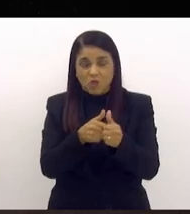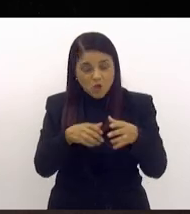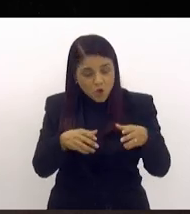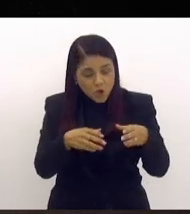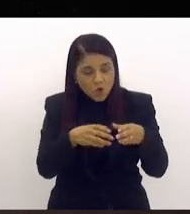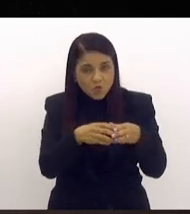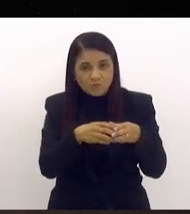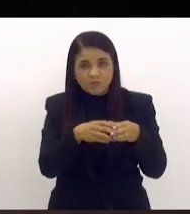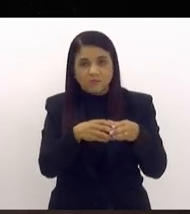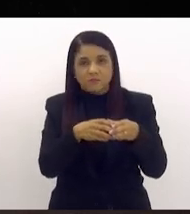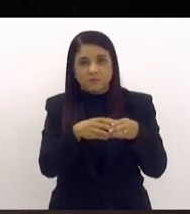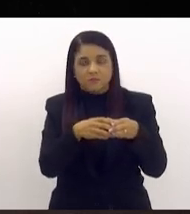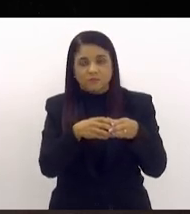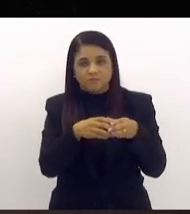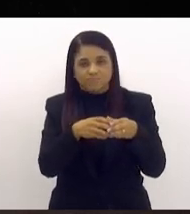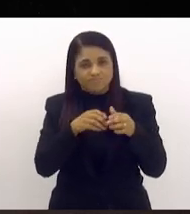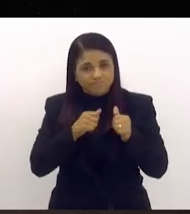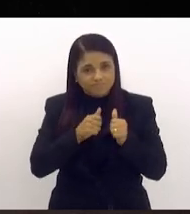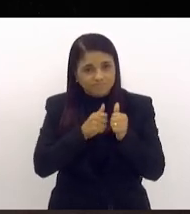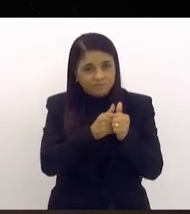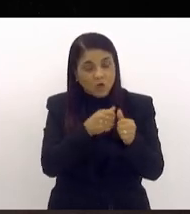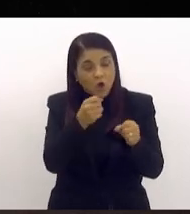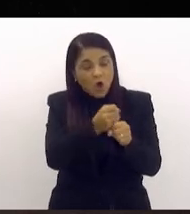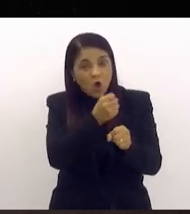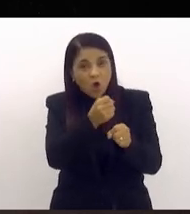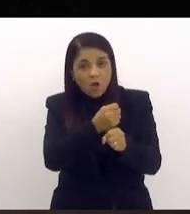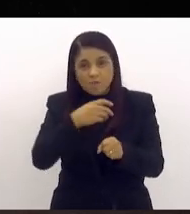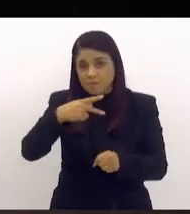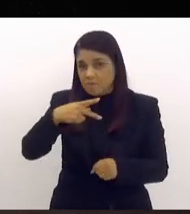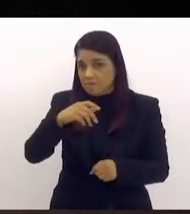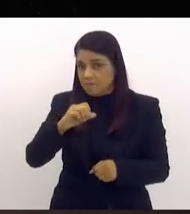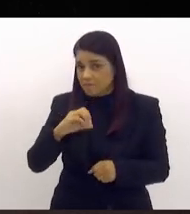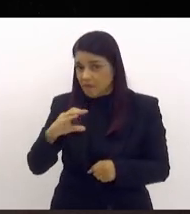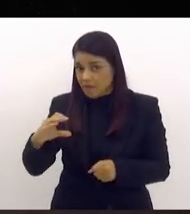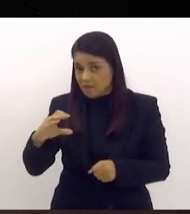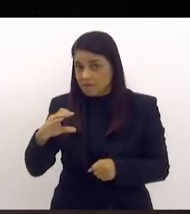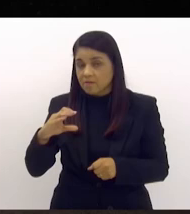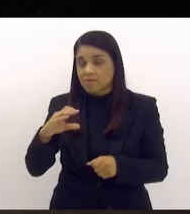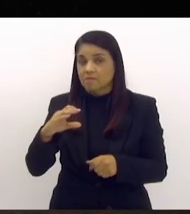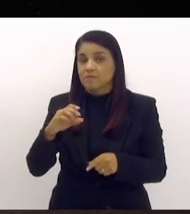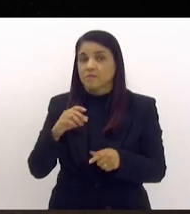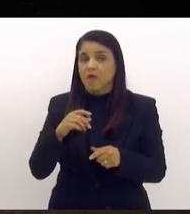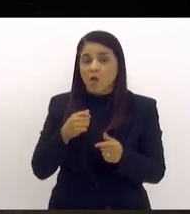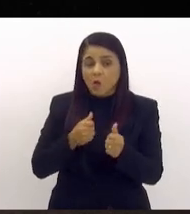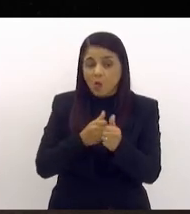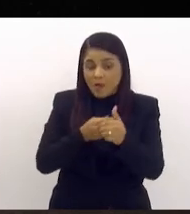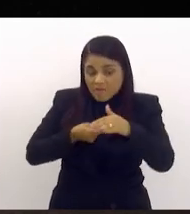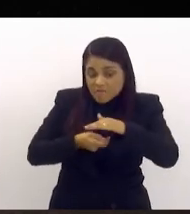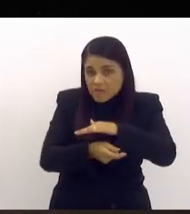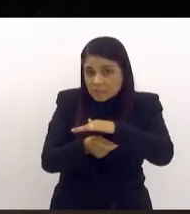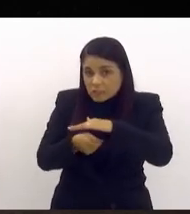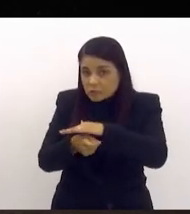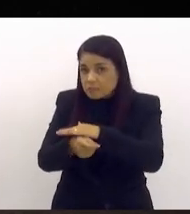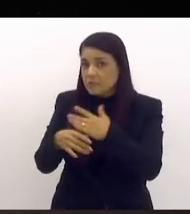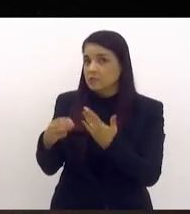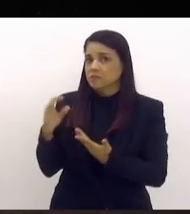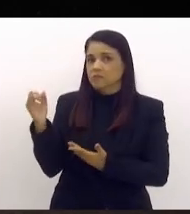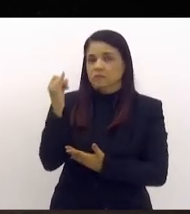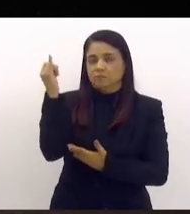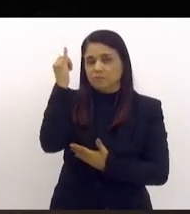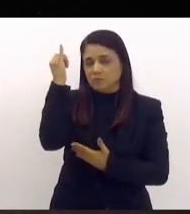especial também de acompanhamento das obras do PAC vai acompanhar esses investimentos que são tão importantes,